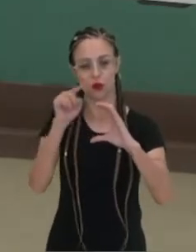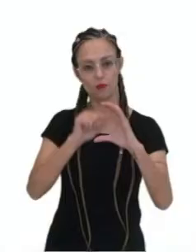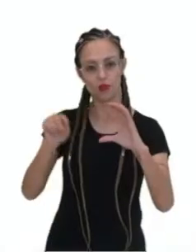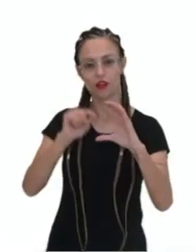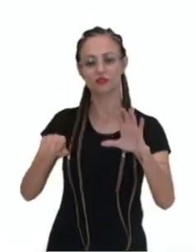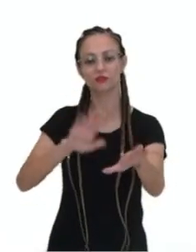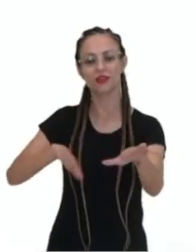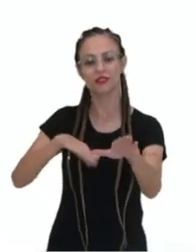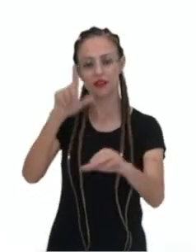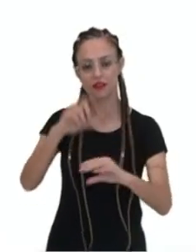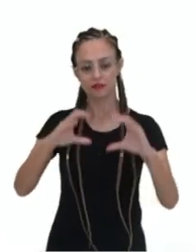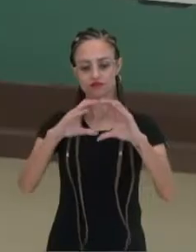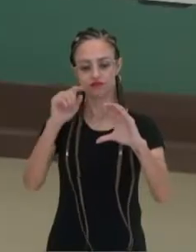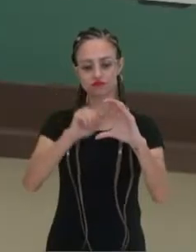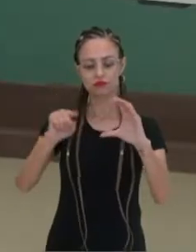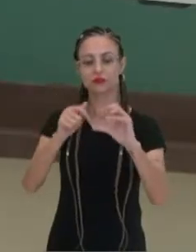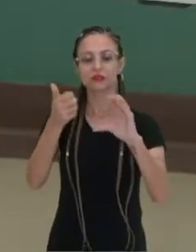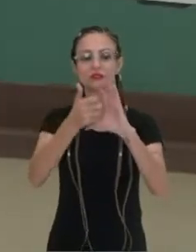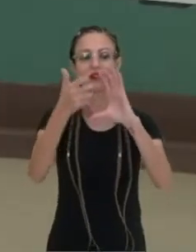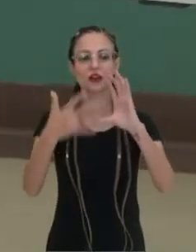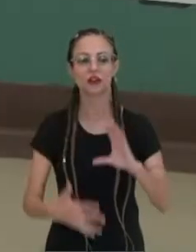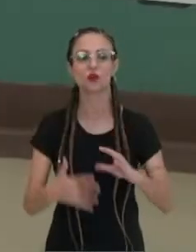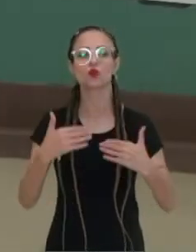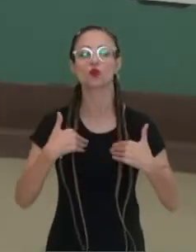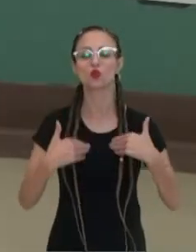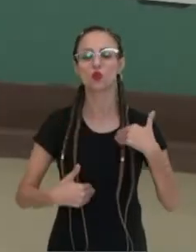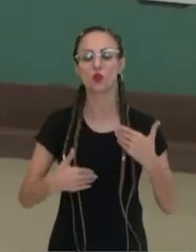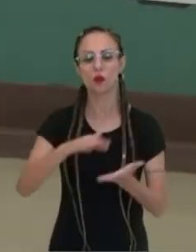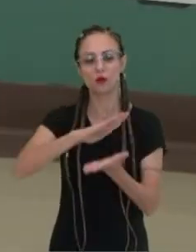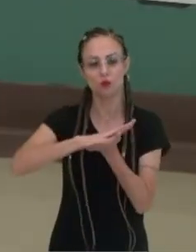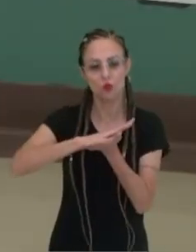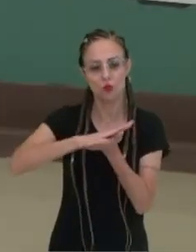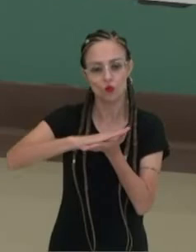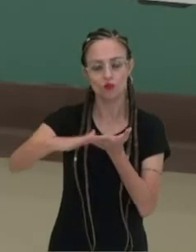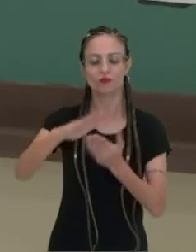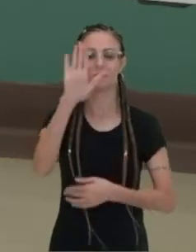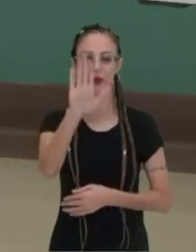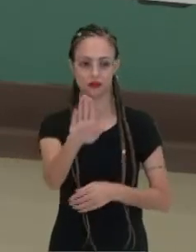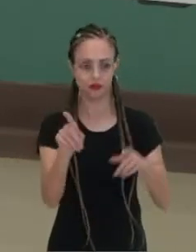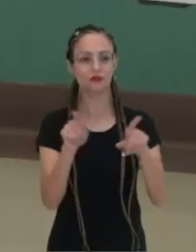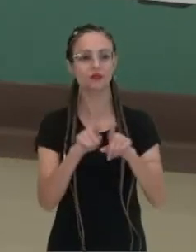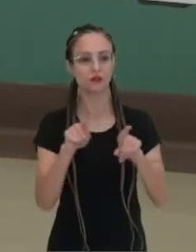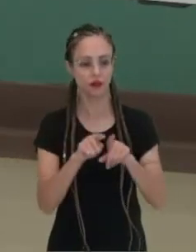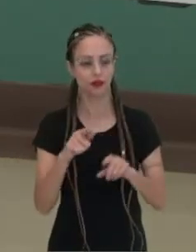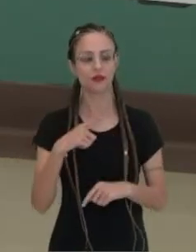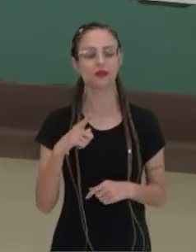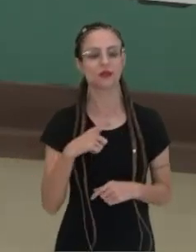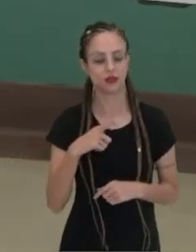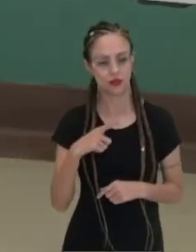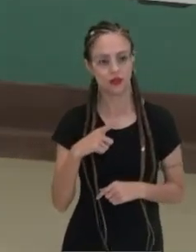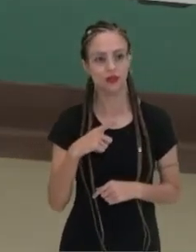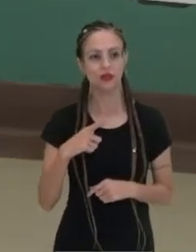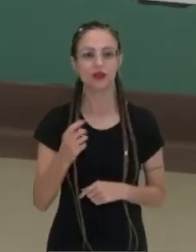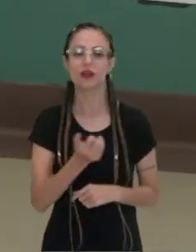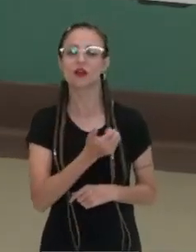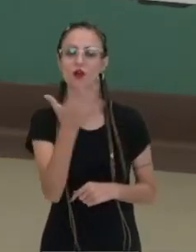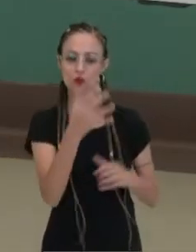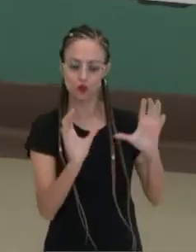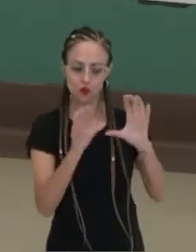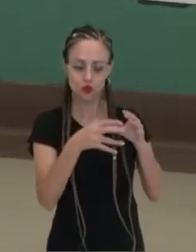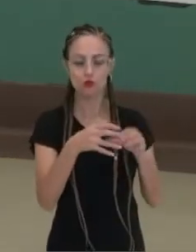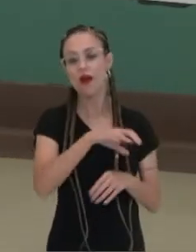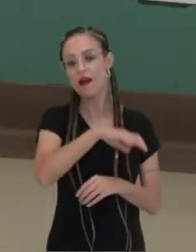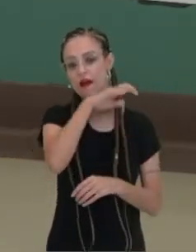praia, que possui a característica do corpo achatado, mas também tem aquele grupo de